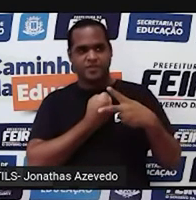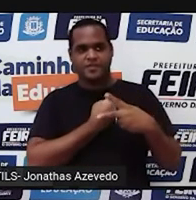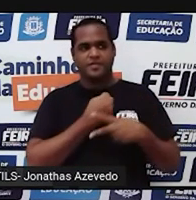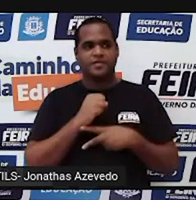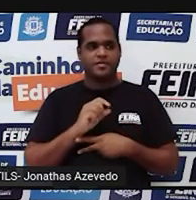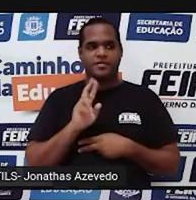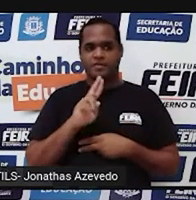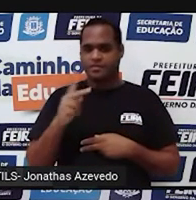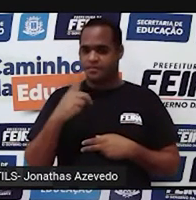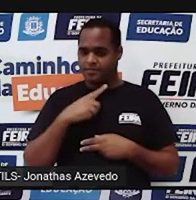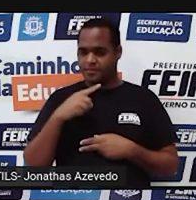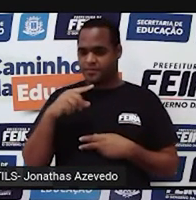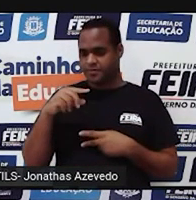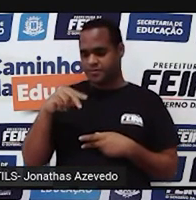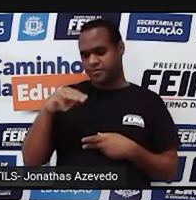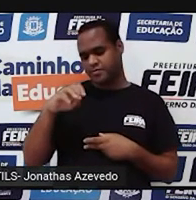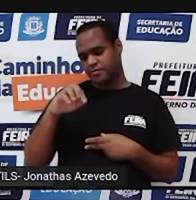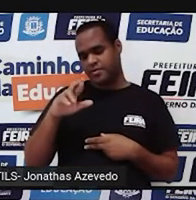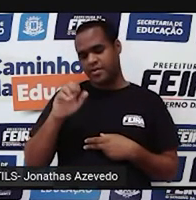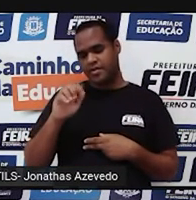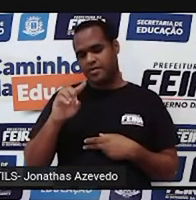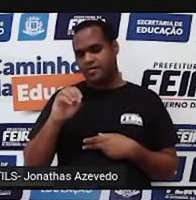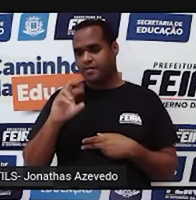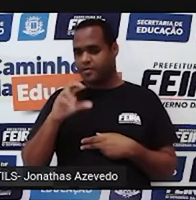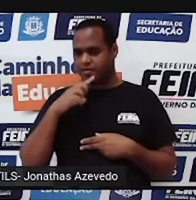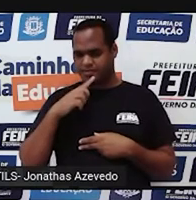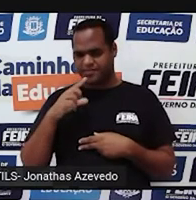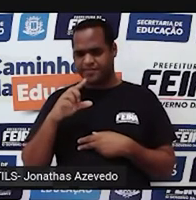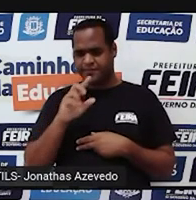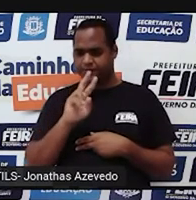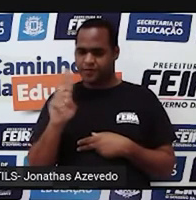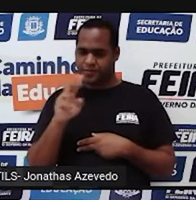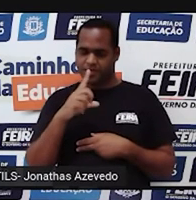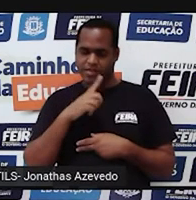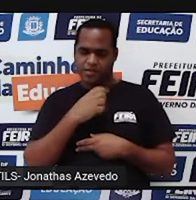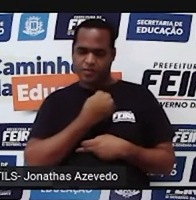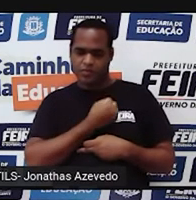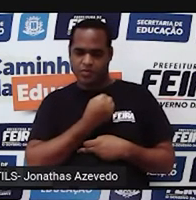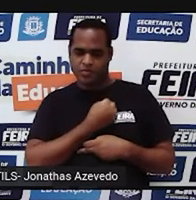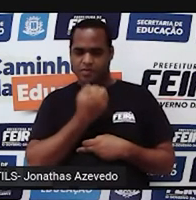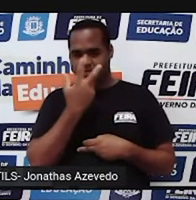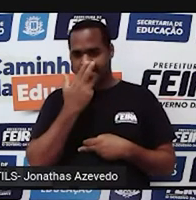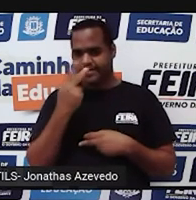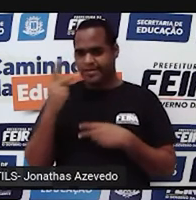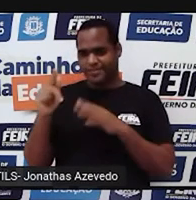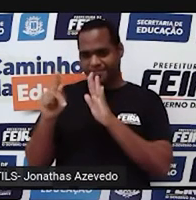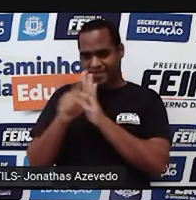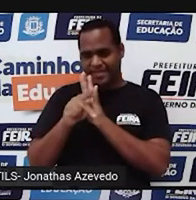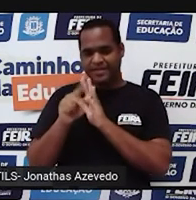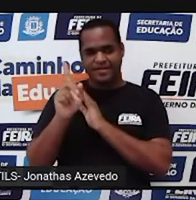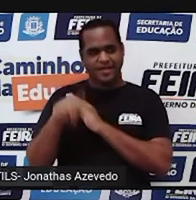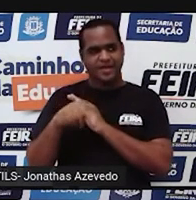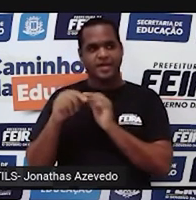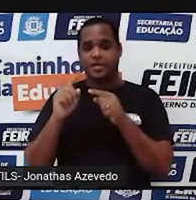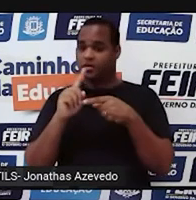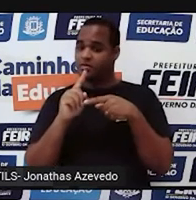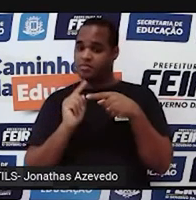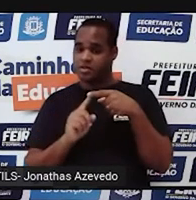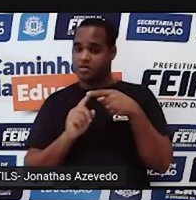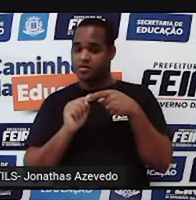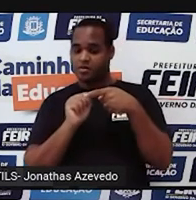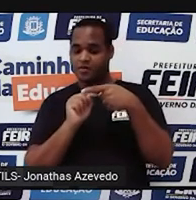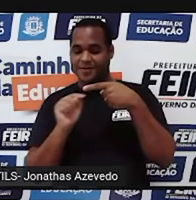chamado de numerador, que é o numerozinho que fica em cima, na parte da fração. Vem um traçozinho embaixo,